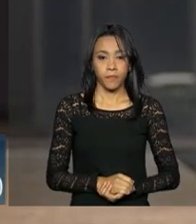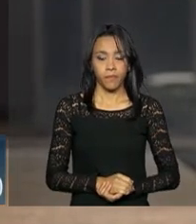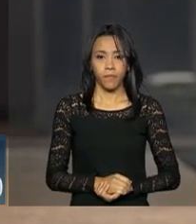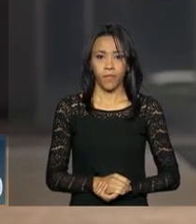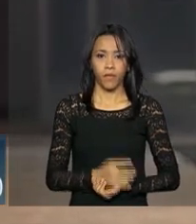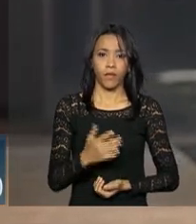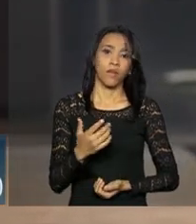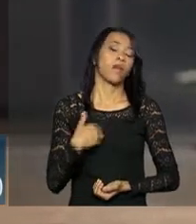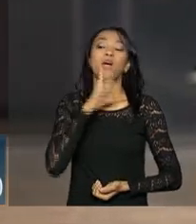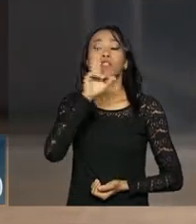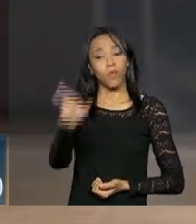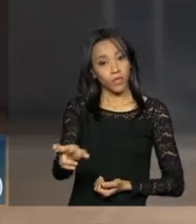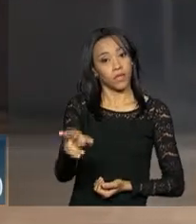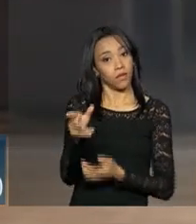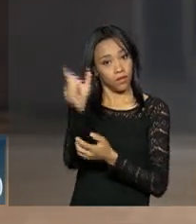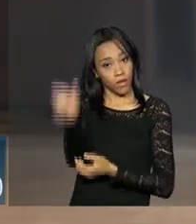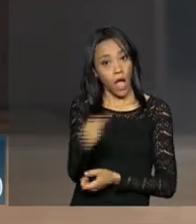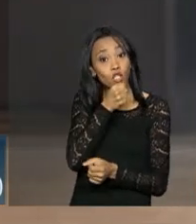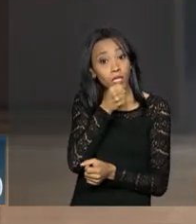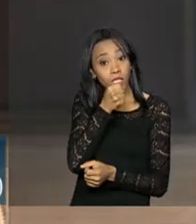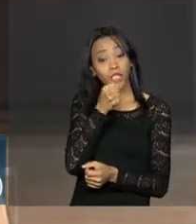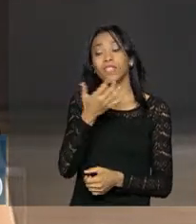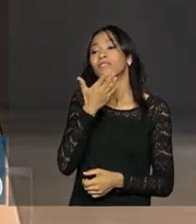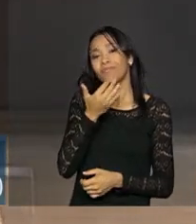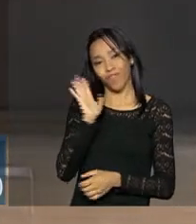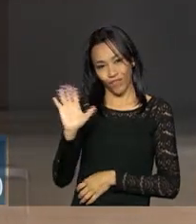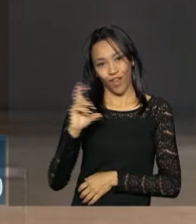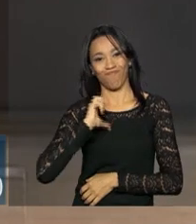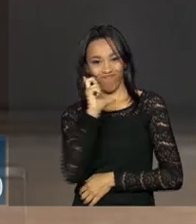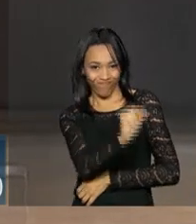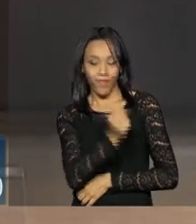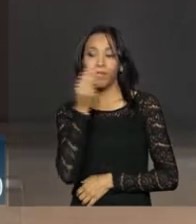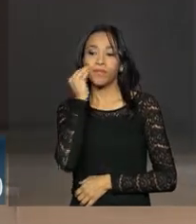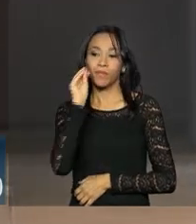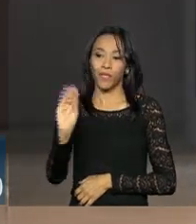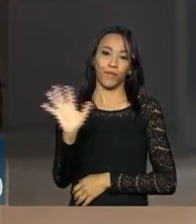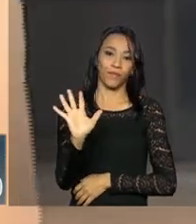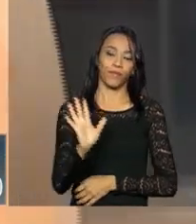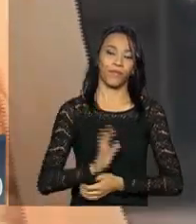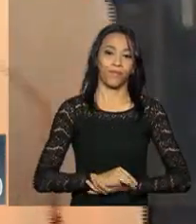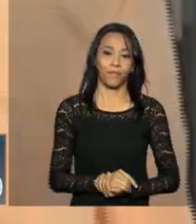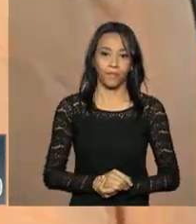Agora, Tânia, eu agradeço, mas eu vou-me embora. Beijo para vocês.